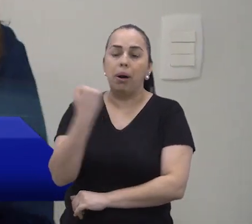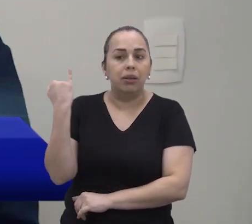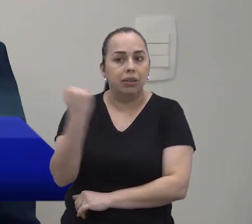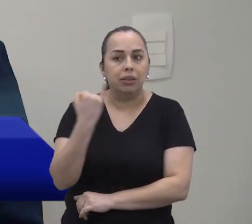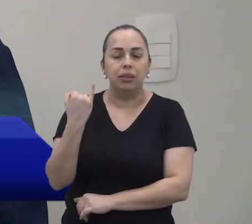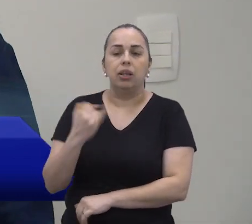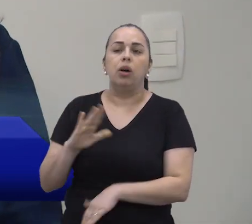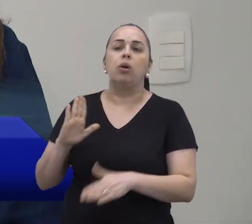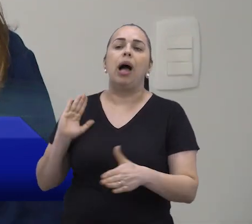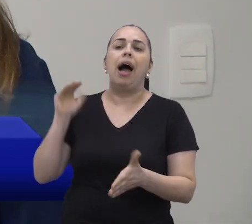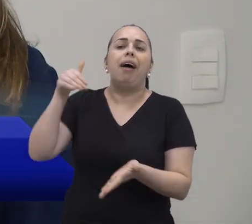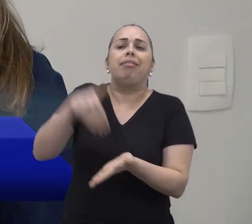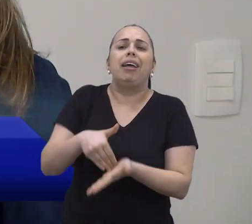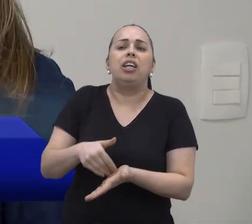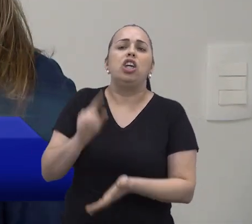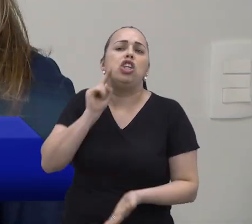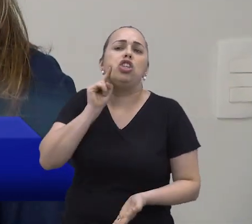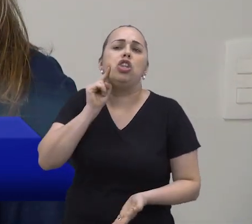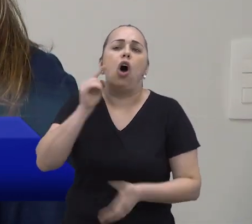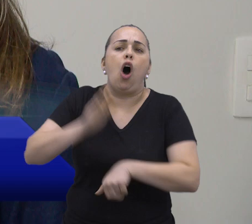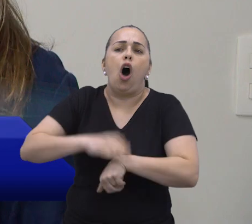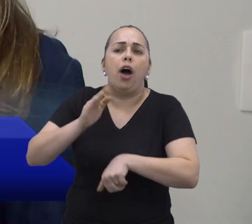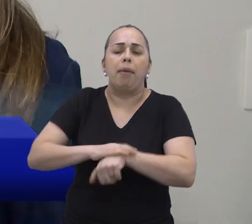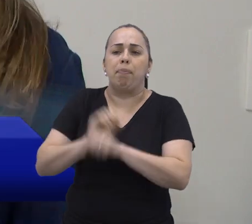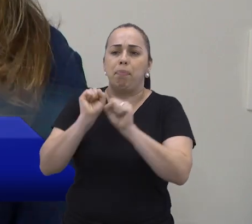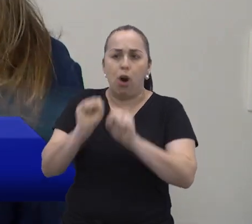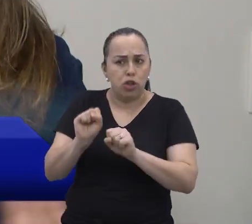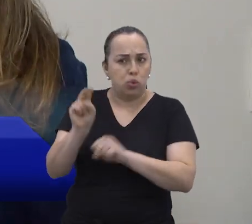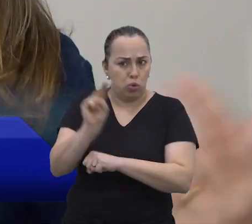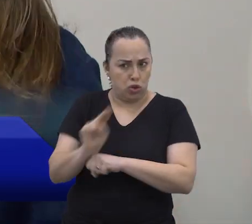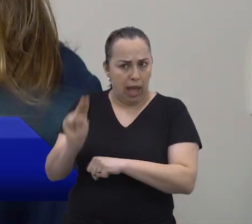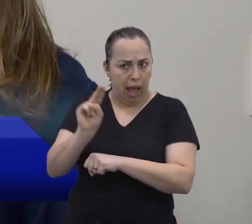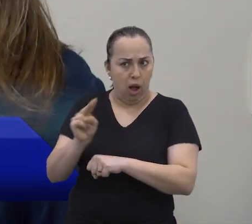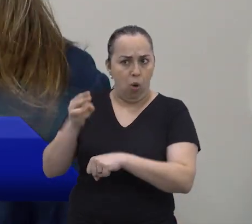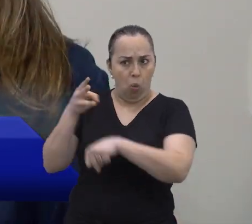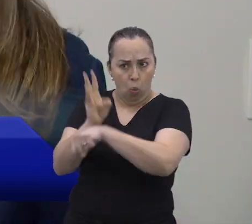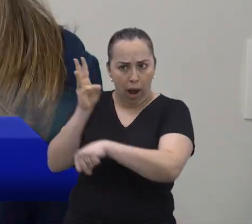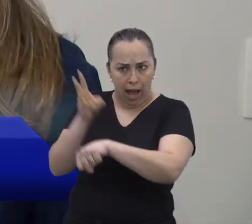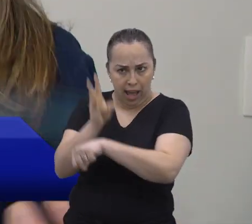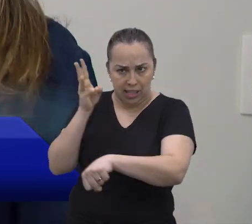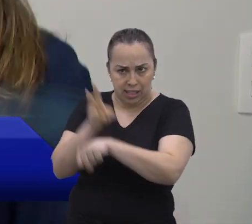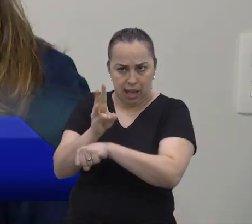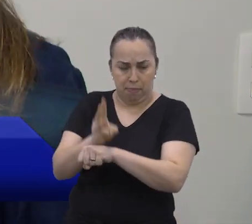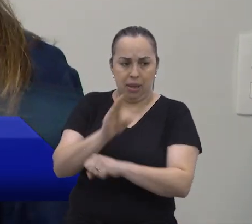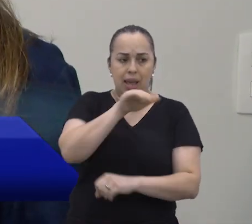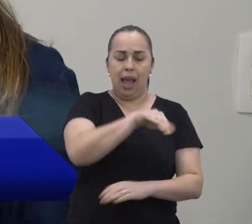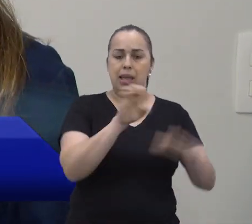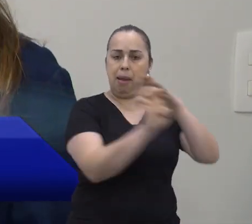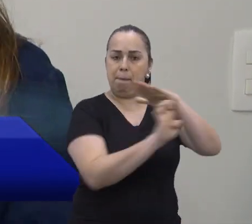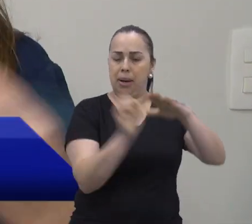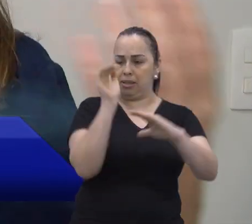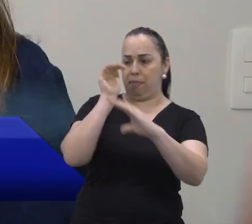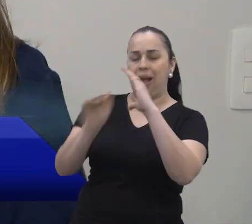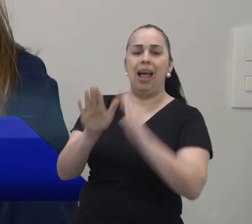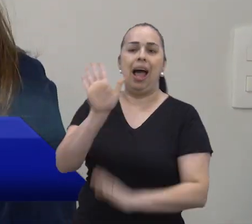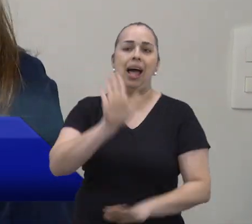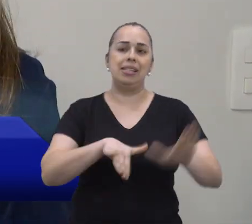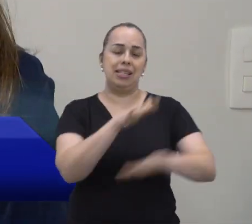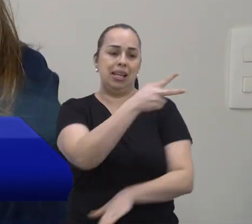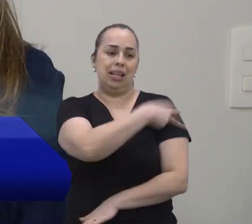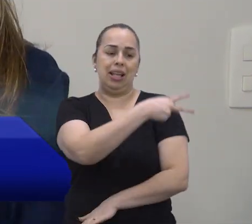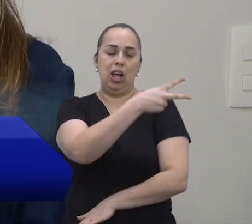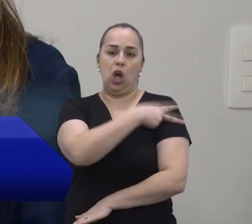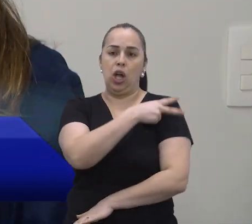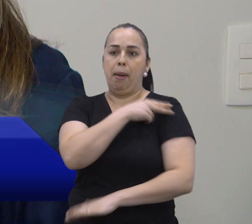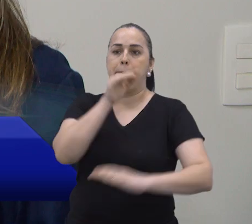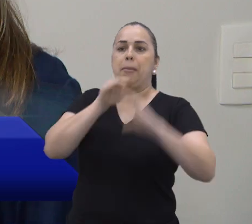muito importante. Até que horário eu posso usar essa ferramenta dentro, né, de um horário de trabalho. Então, às vezes, o seu chefe manda